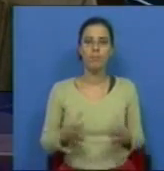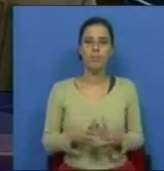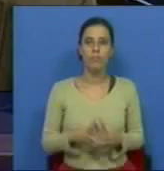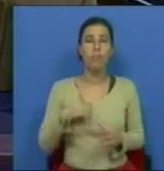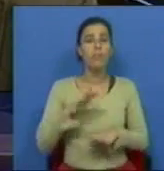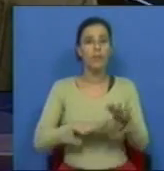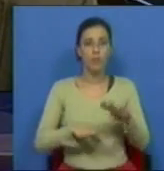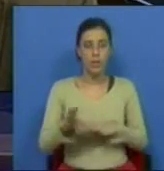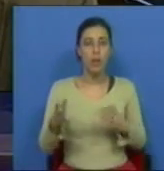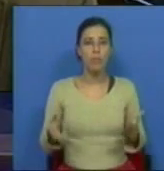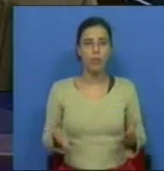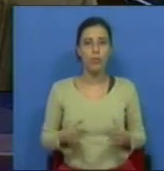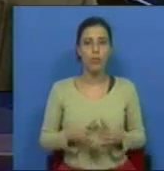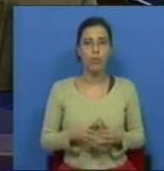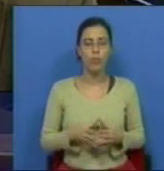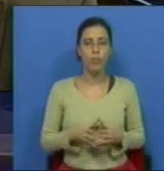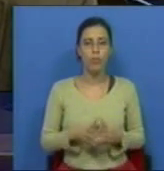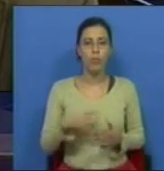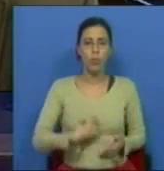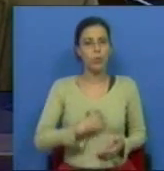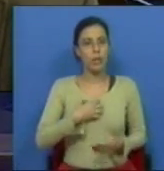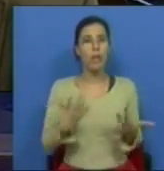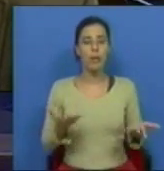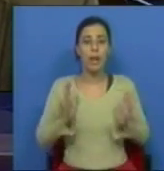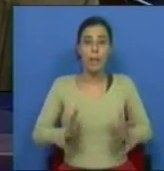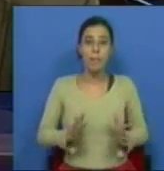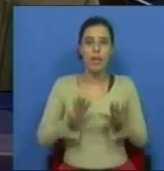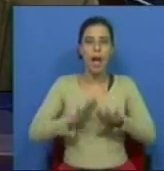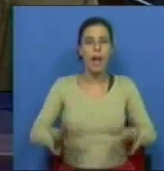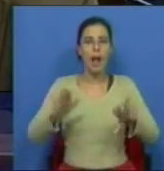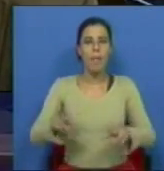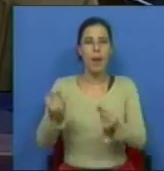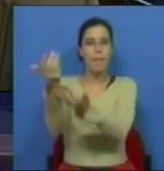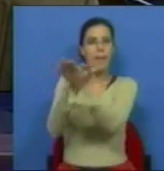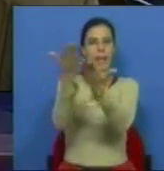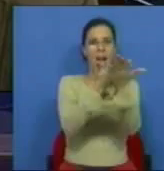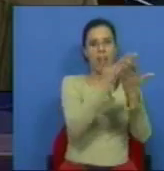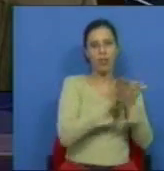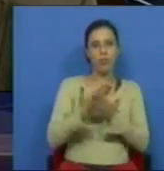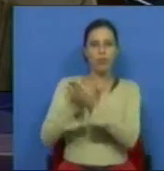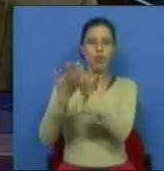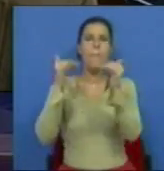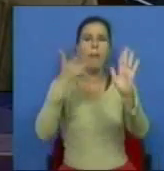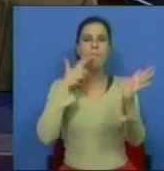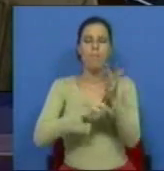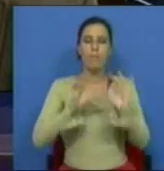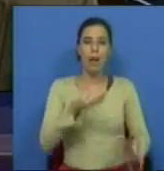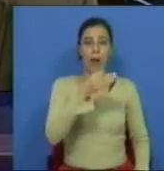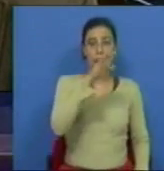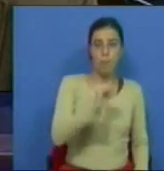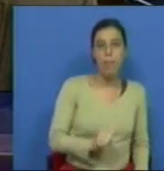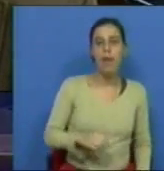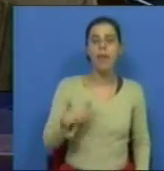E fizemos-lo justamente com a mensagem de que era necessário acalmar os mercados. E a verdade é que nem o Partido